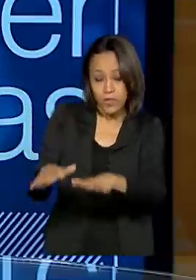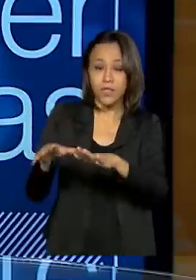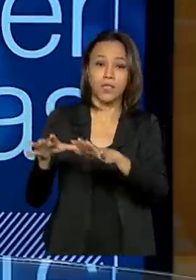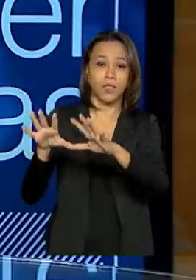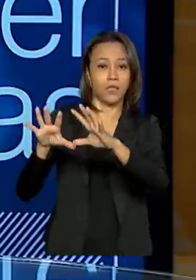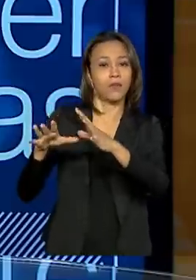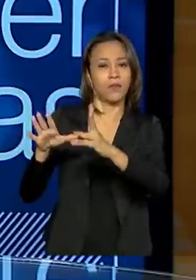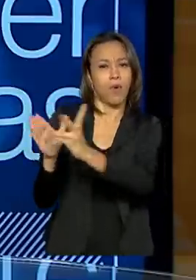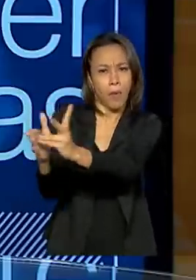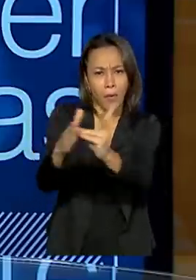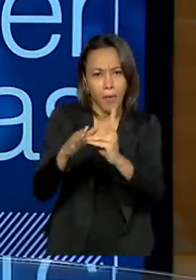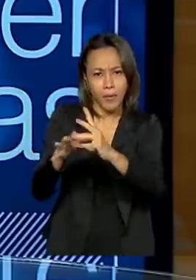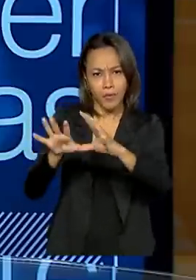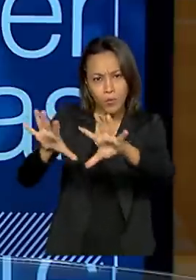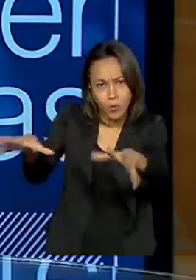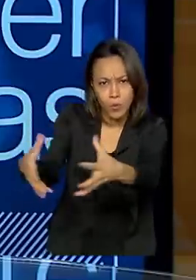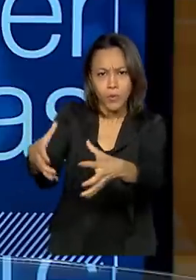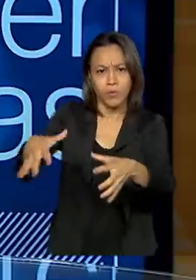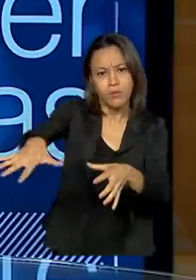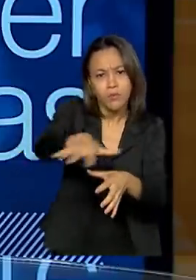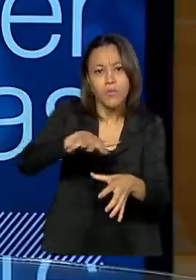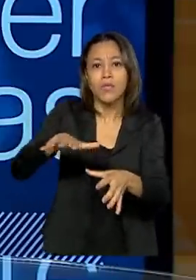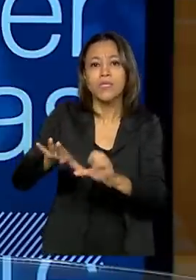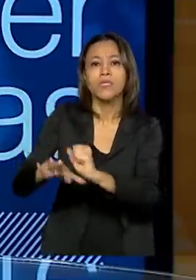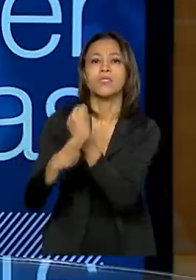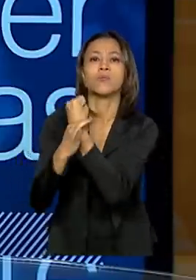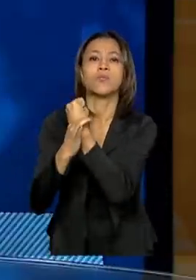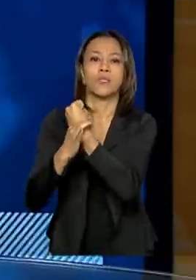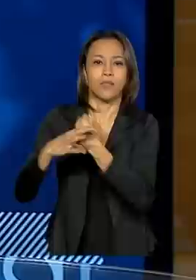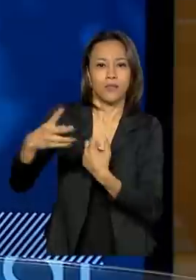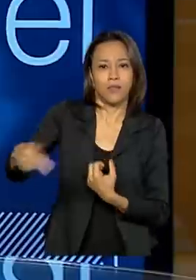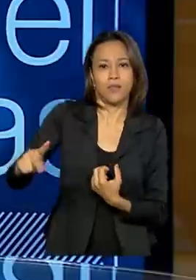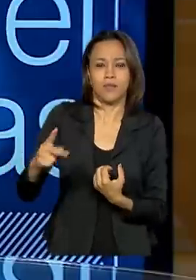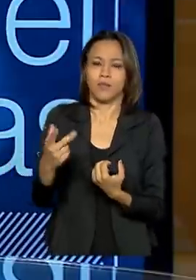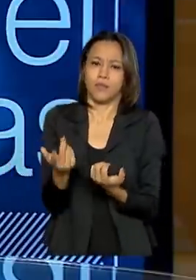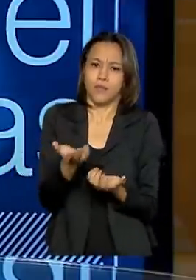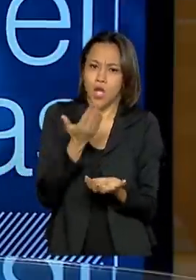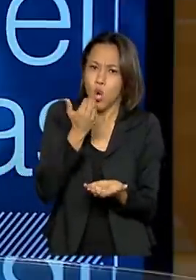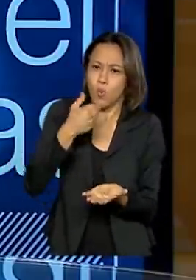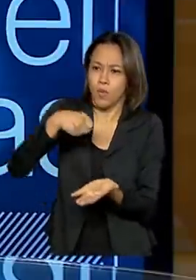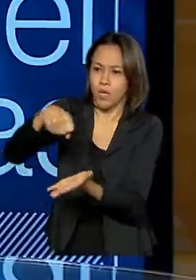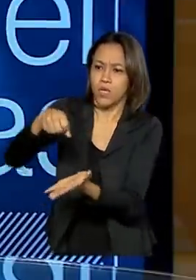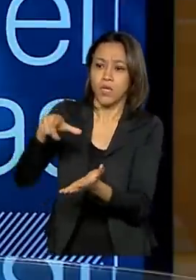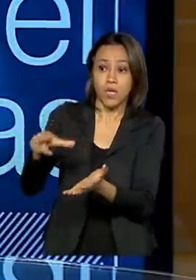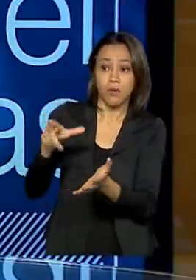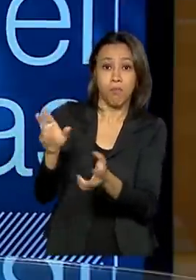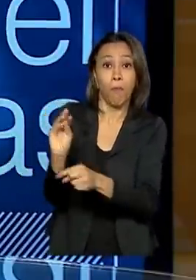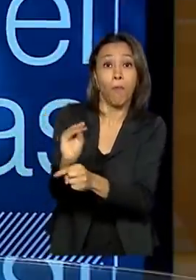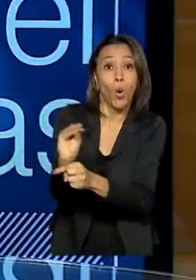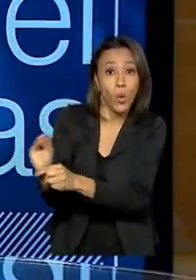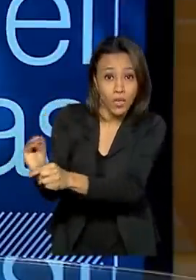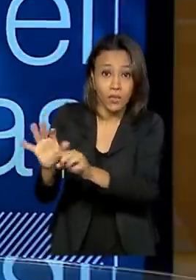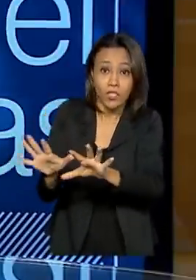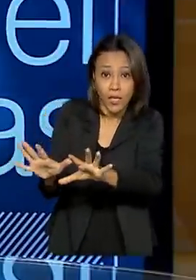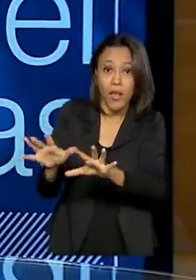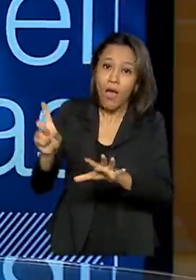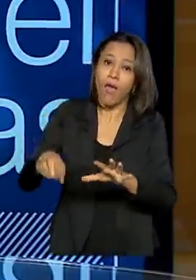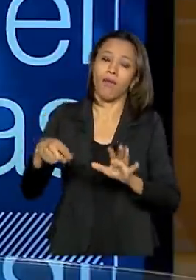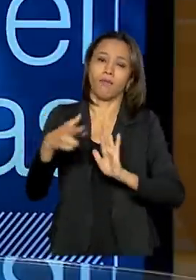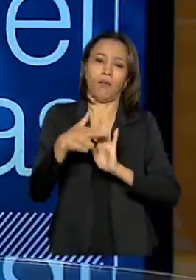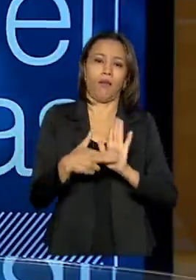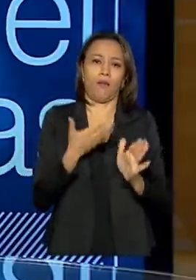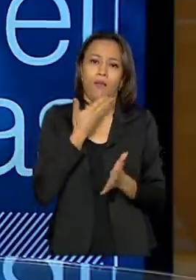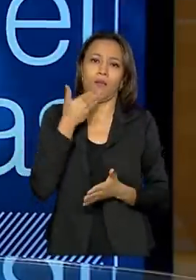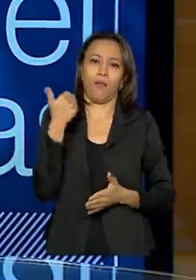dentro, para que tenham garantido a segurança alimentar e o organismo fique fortalecido dentro da aldeia, é a medida mais adequada,